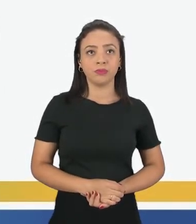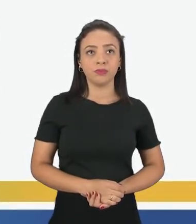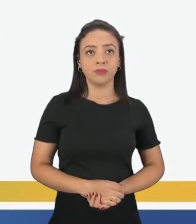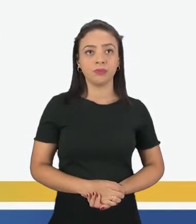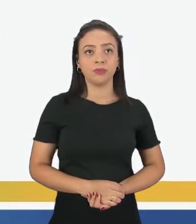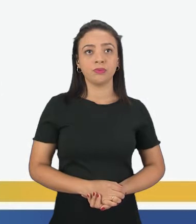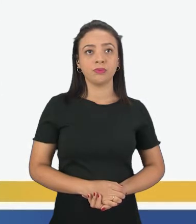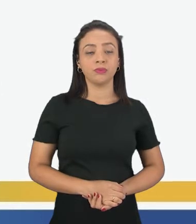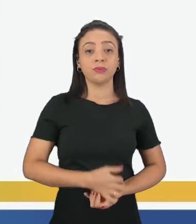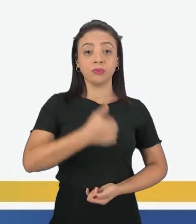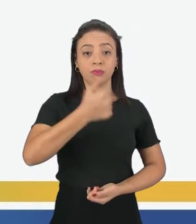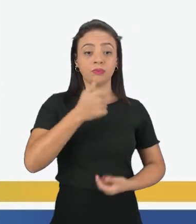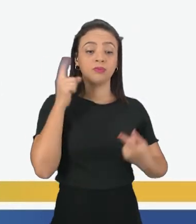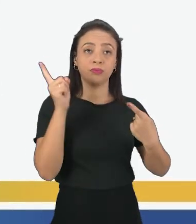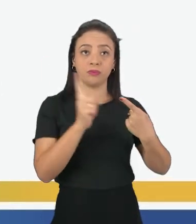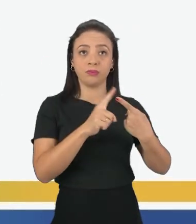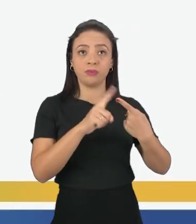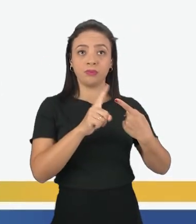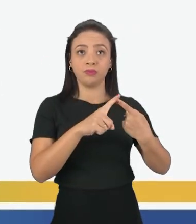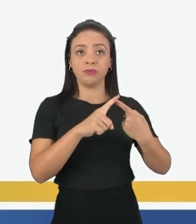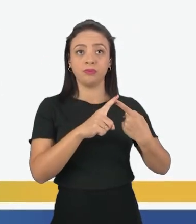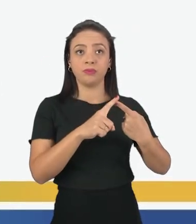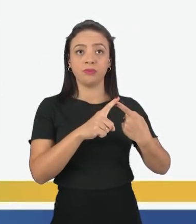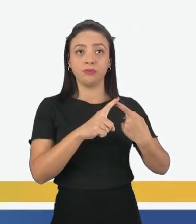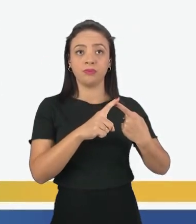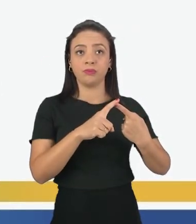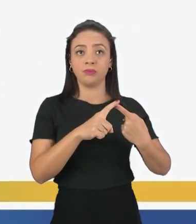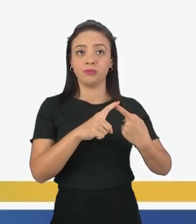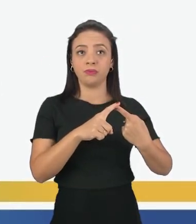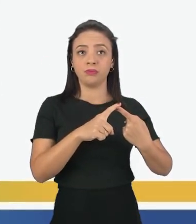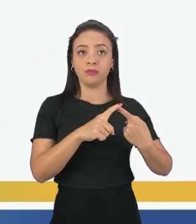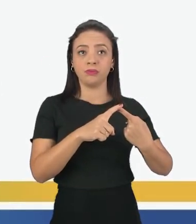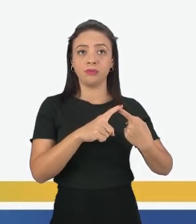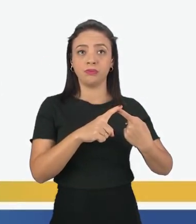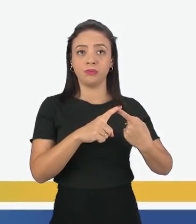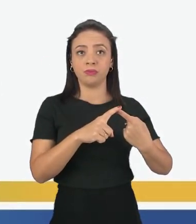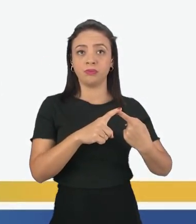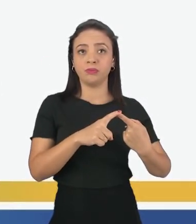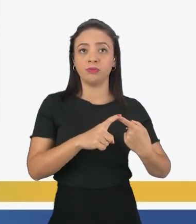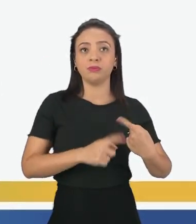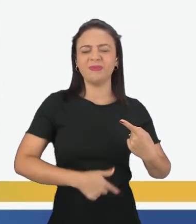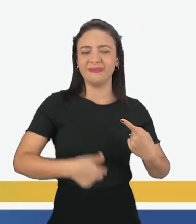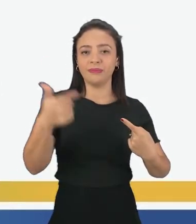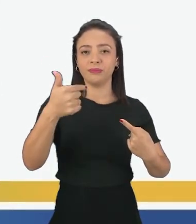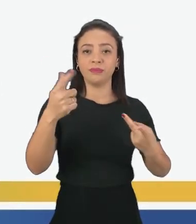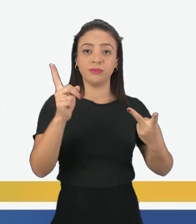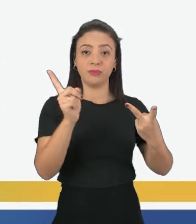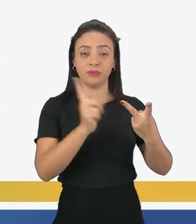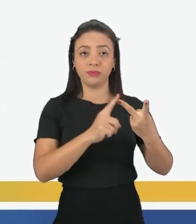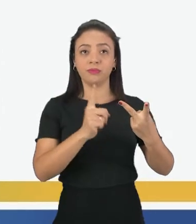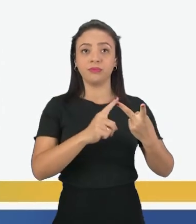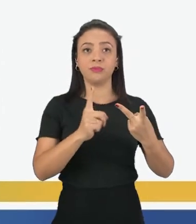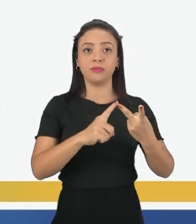Repitam comigo How are you? How's it going?